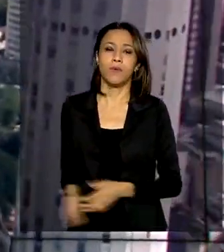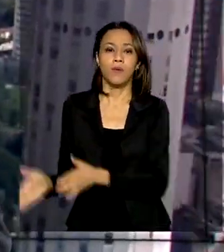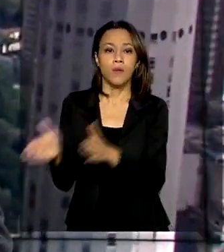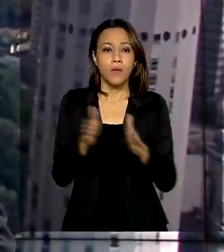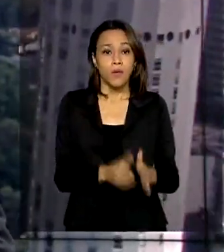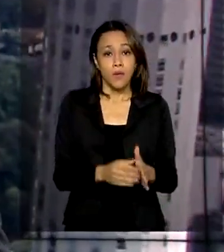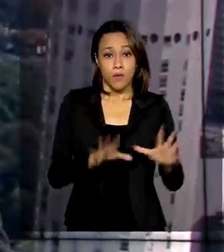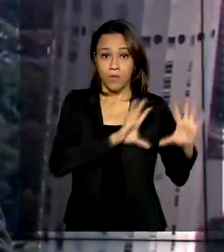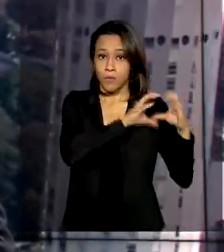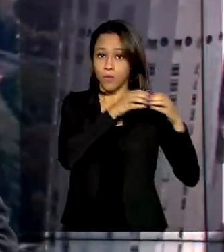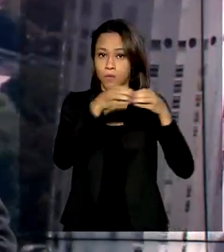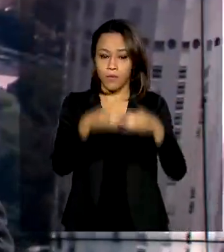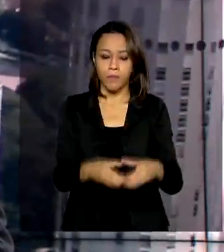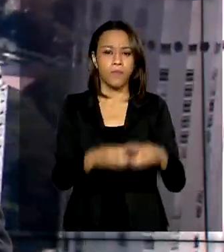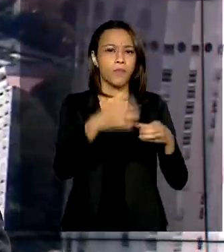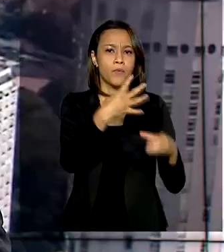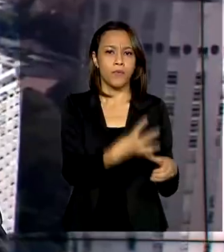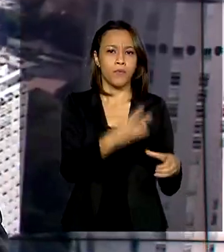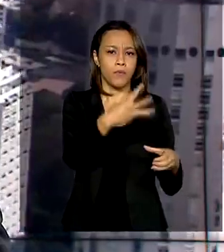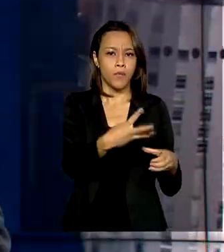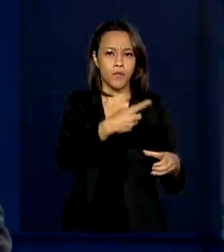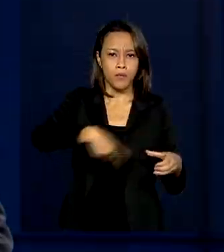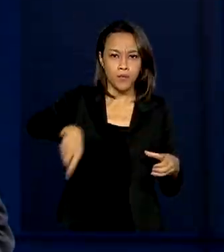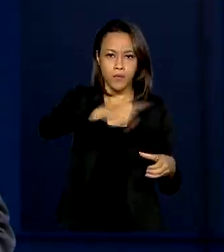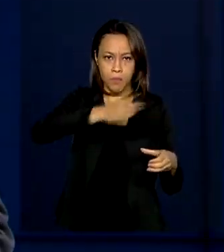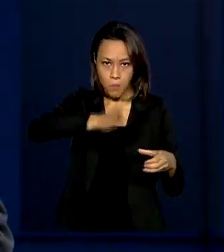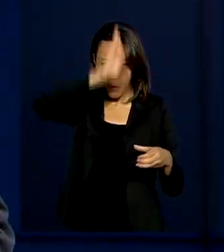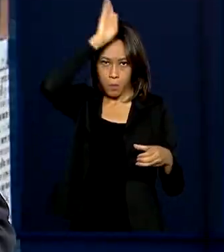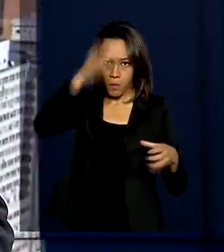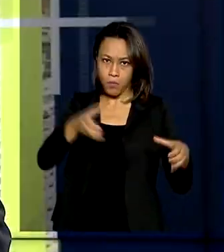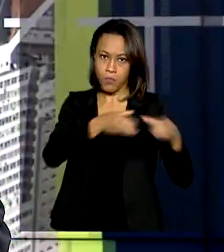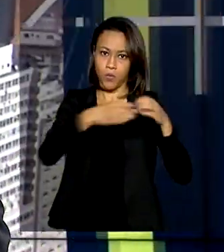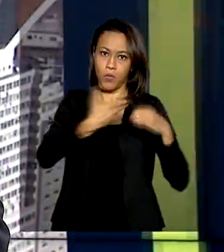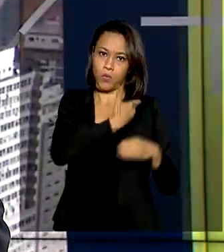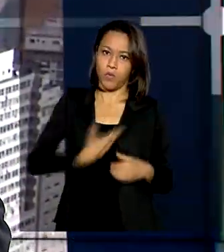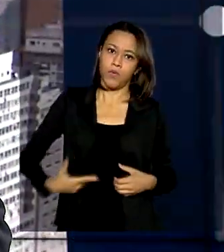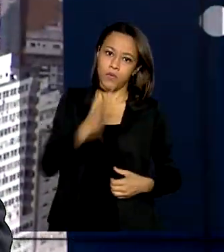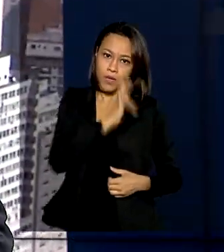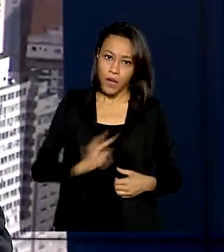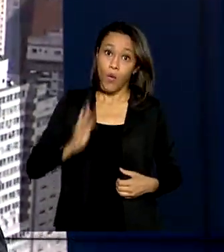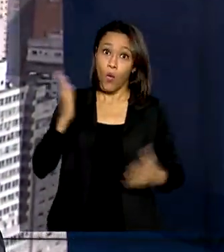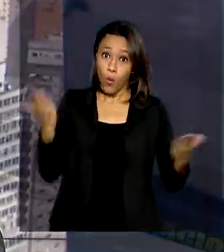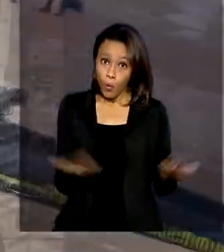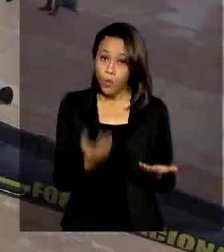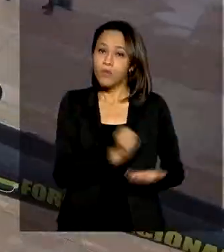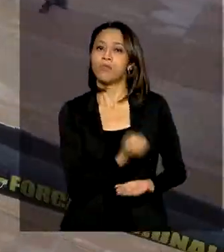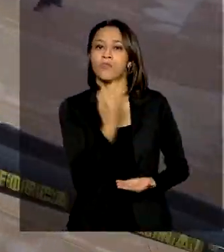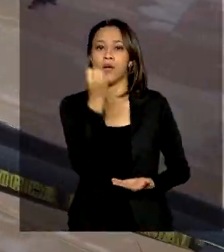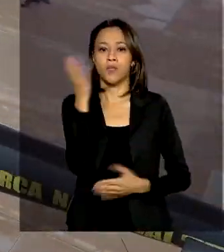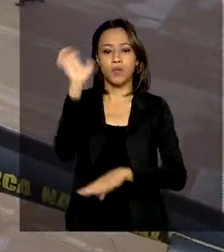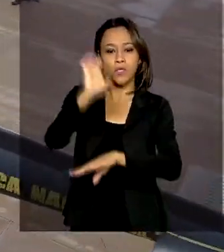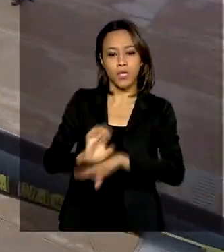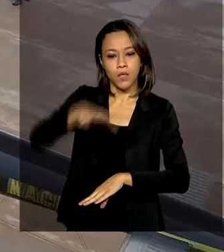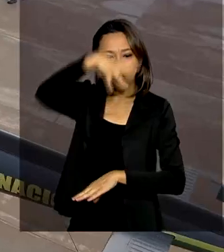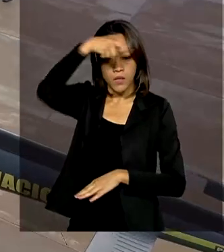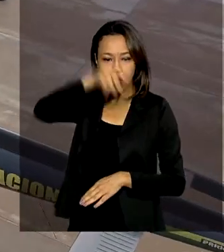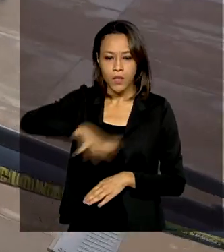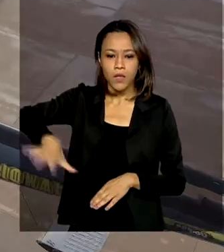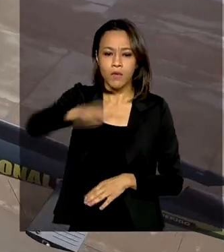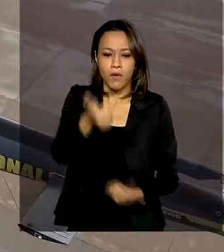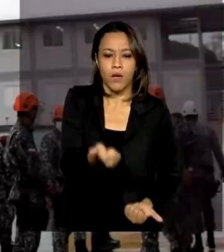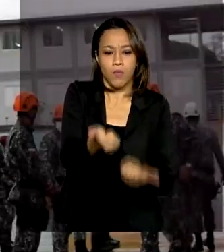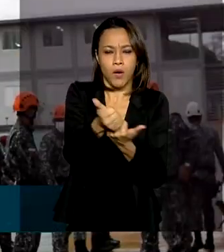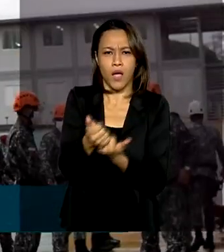43 bombeiros da Força Nacional de Segurança Pública seguem hoje para o Mato Grosso. Eles vão ajudar a combater os incêndios na